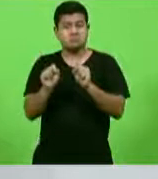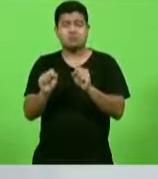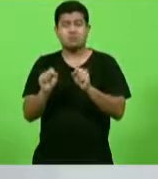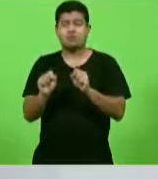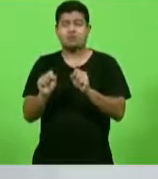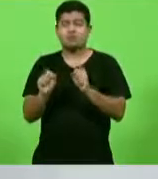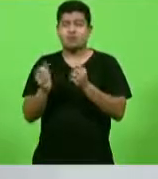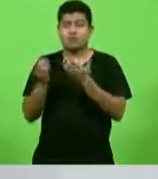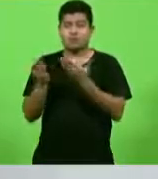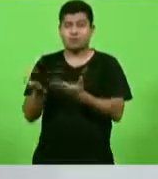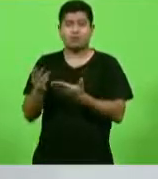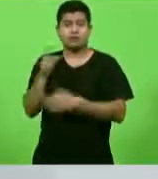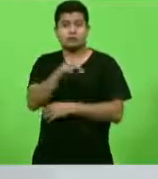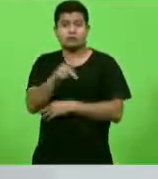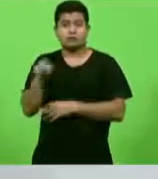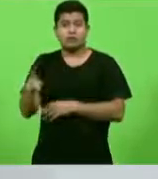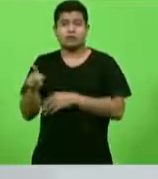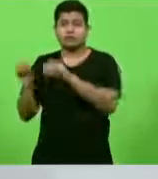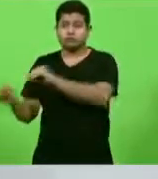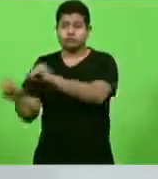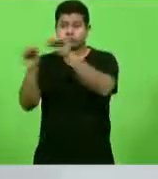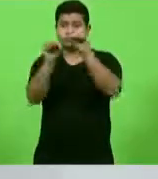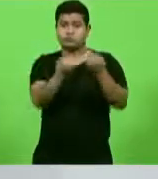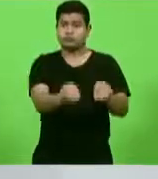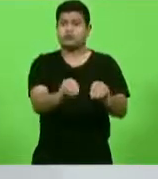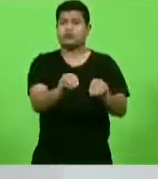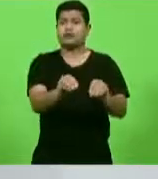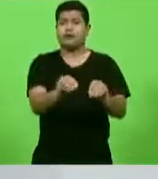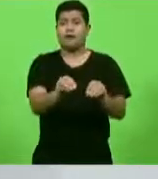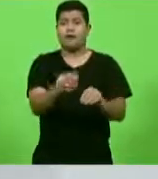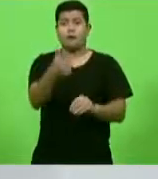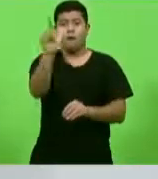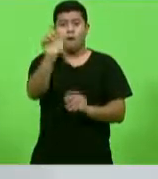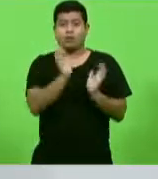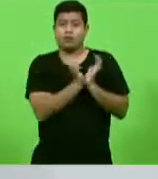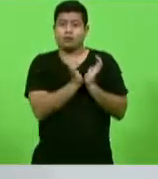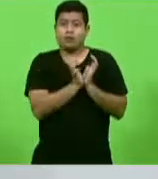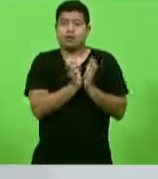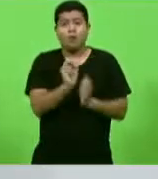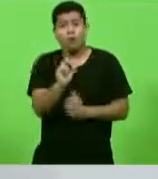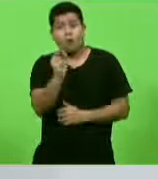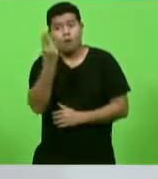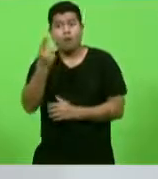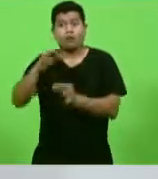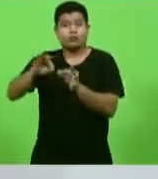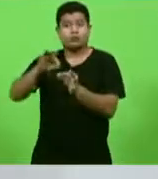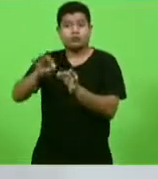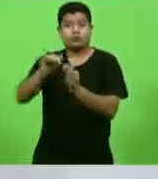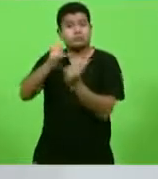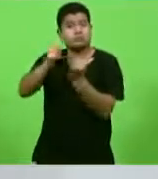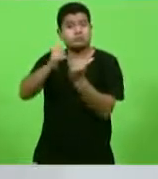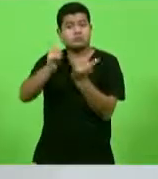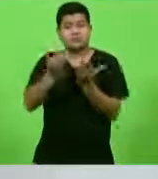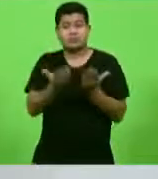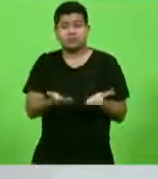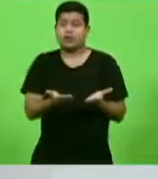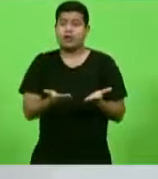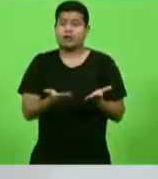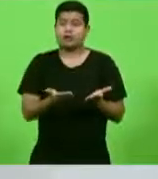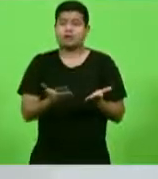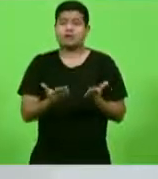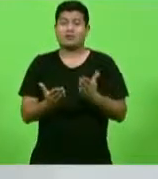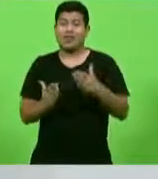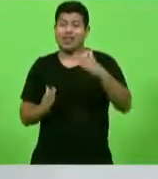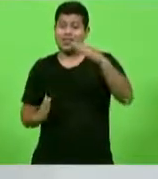o professor seja transferido para outra APAES ou outra instituição congênere, num limite